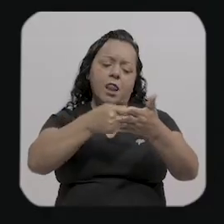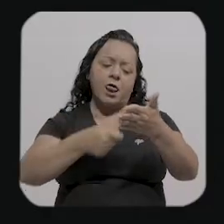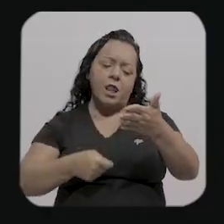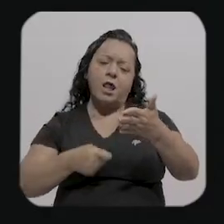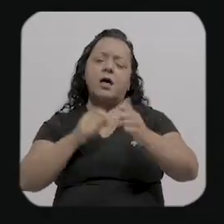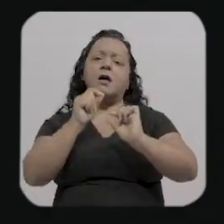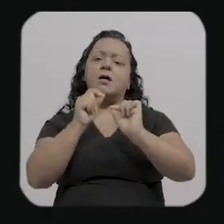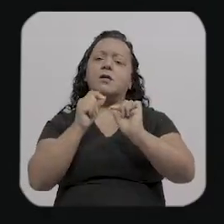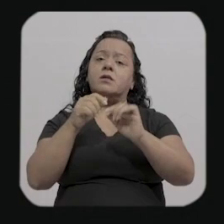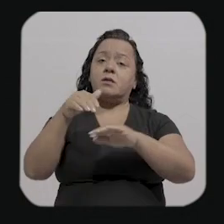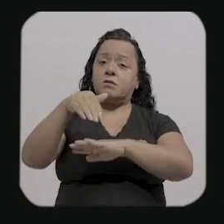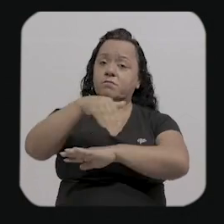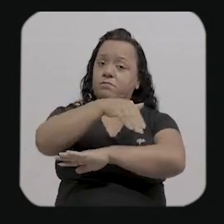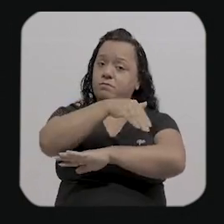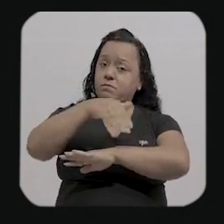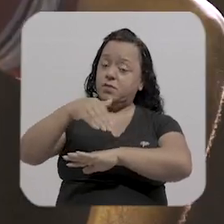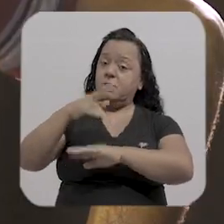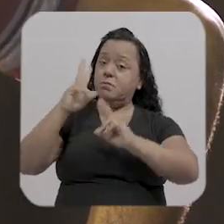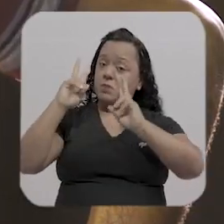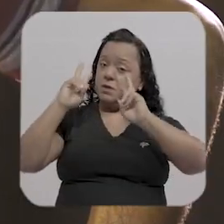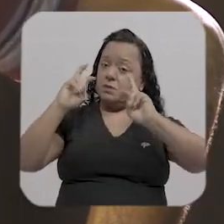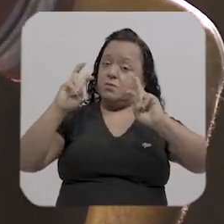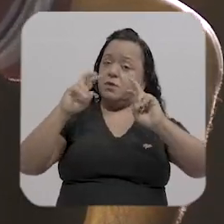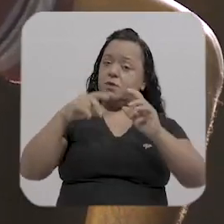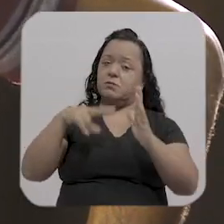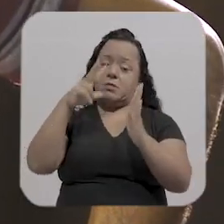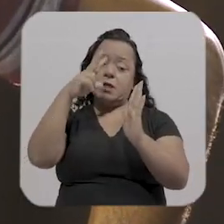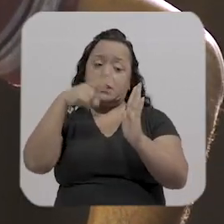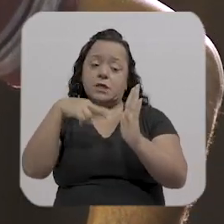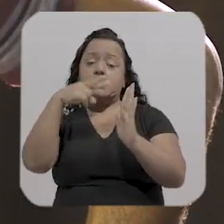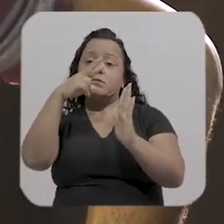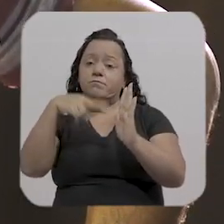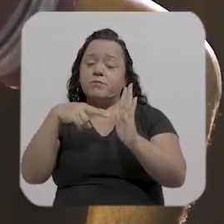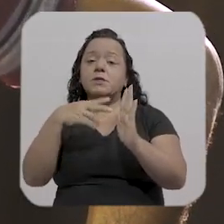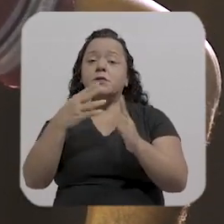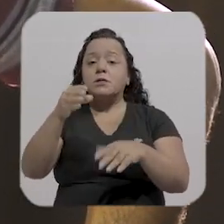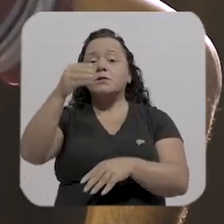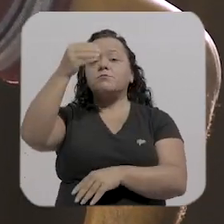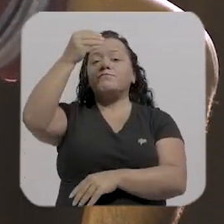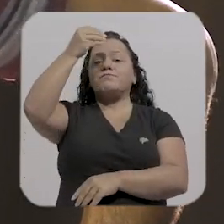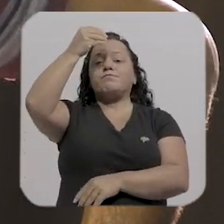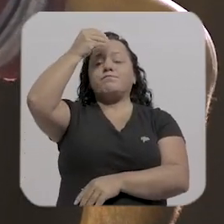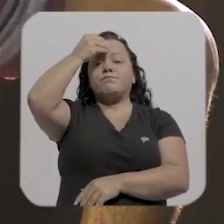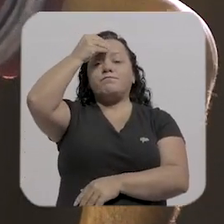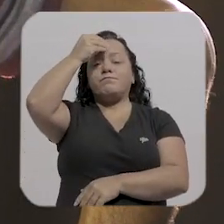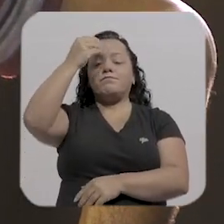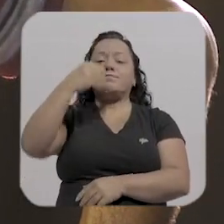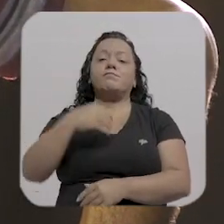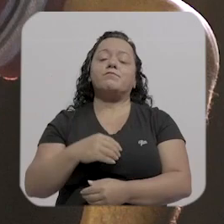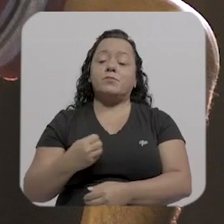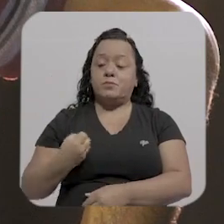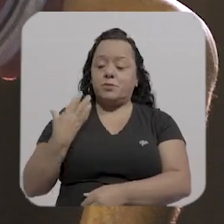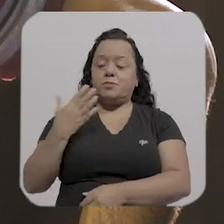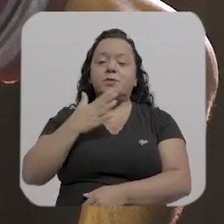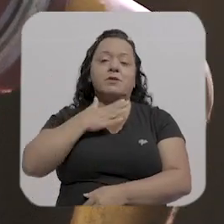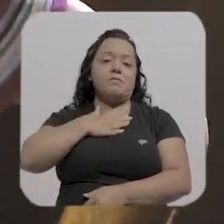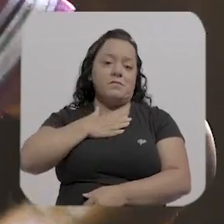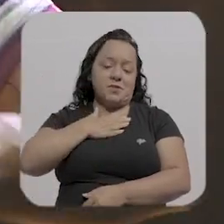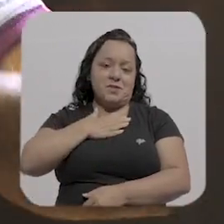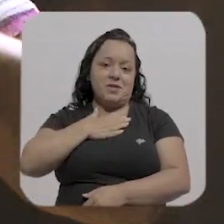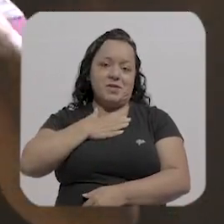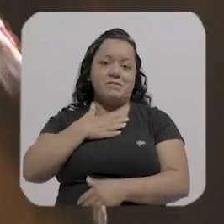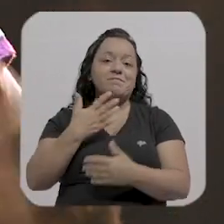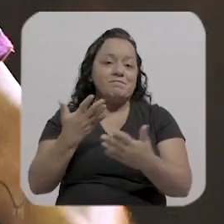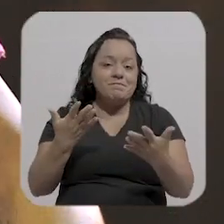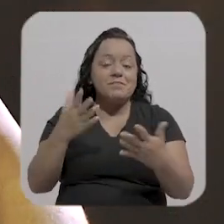poemas estavam em mim já e e era uma coisa você lembrava do poema e dizia ele na rua aí eu